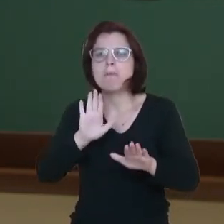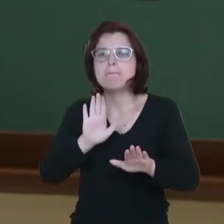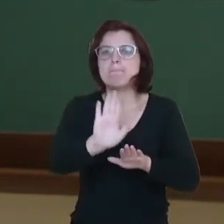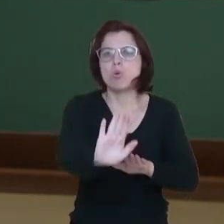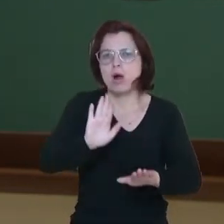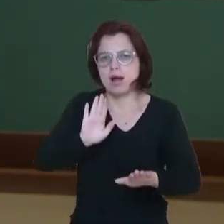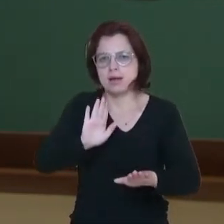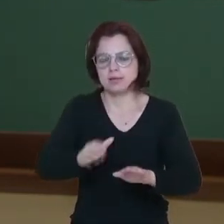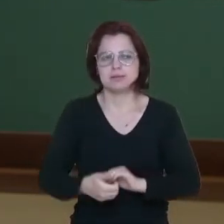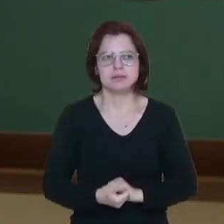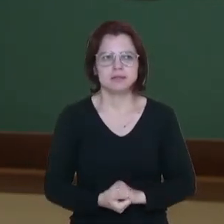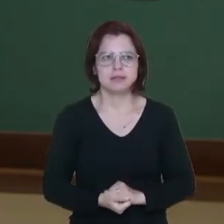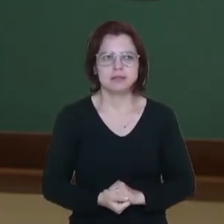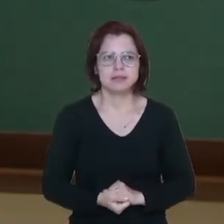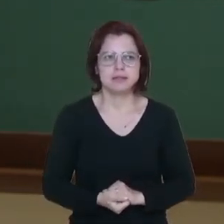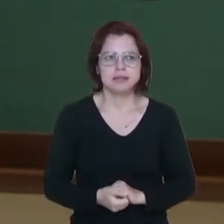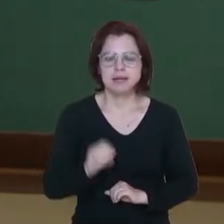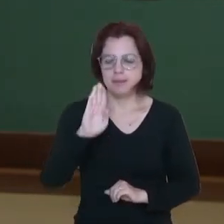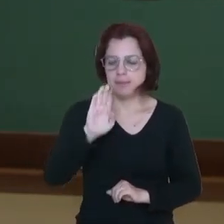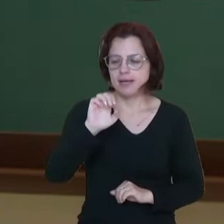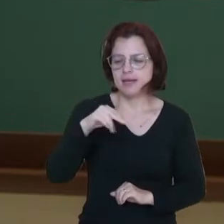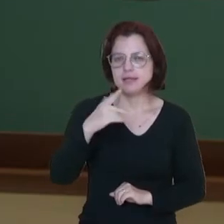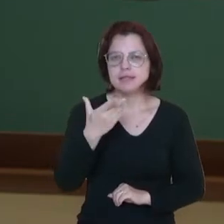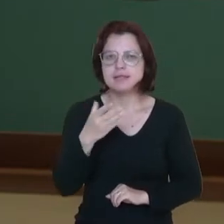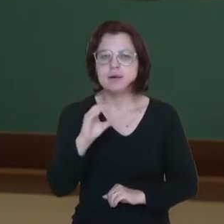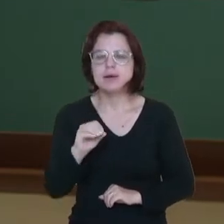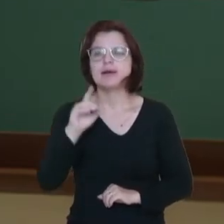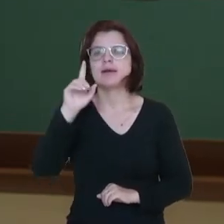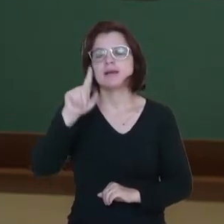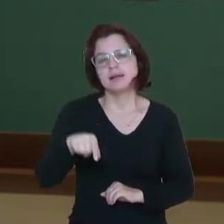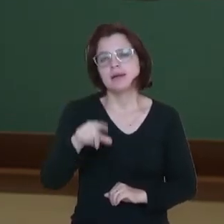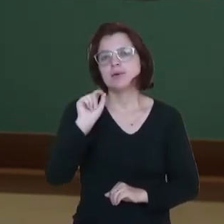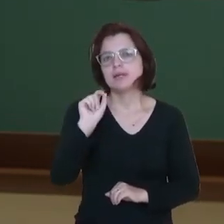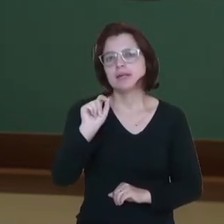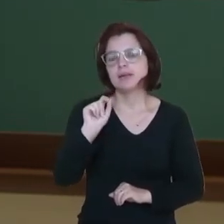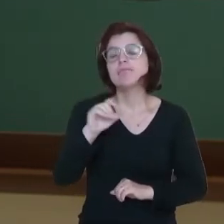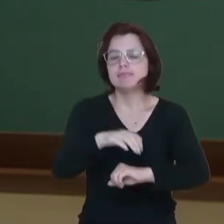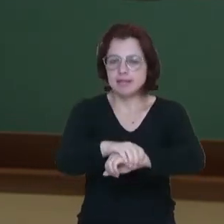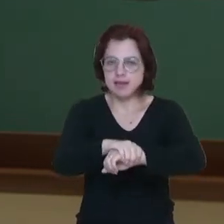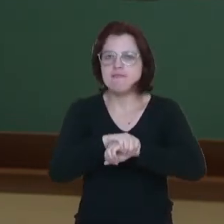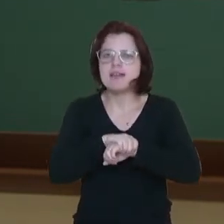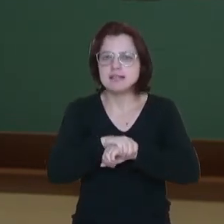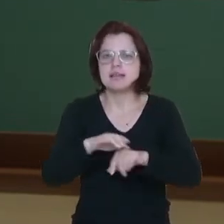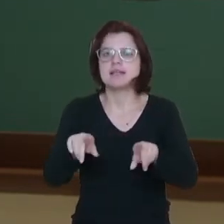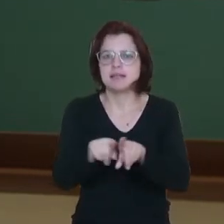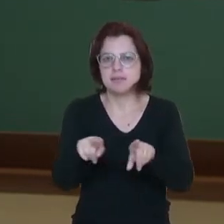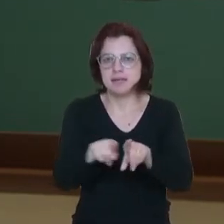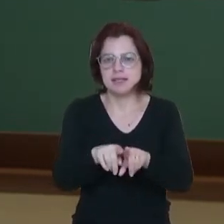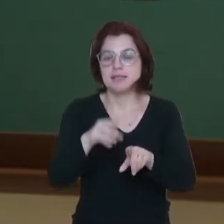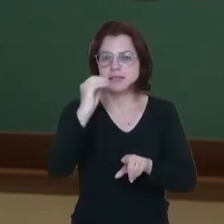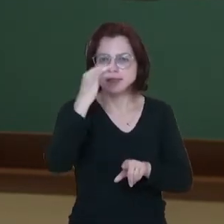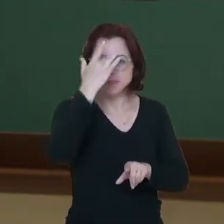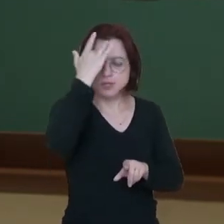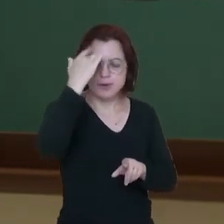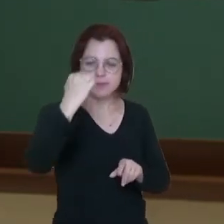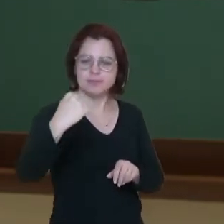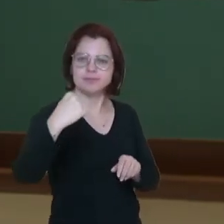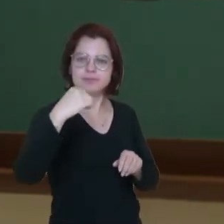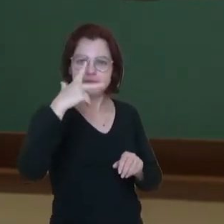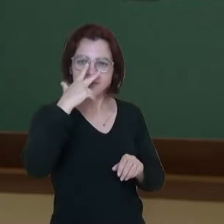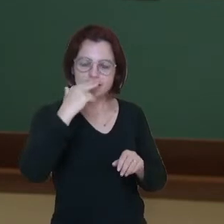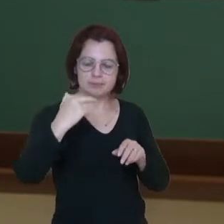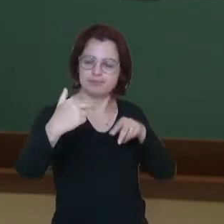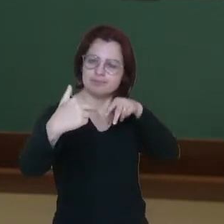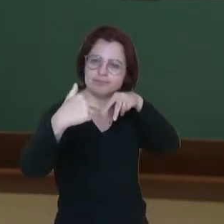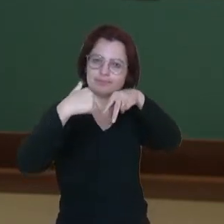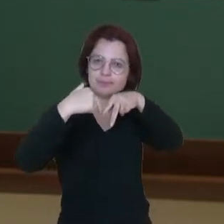pé, tá bom? A bênção pode ser considerada também um golpe de defesa, exatamente porque ele